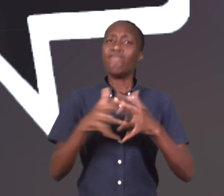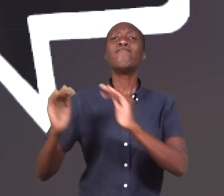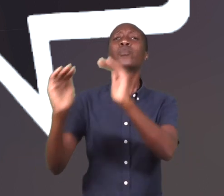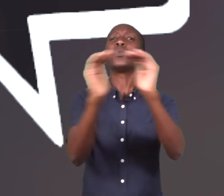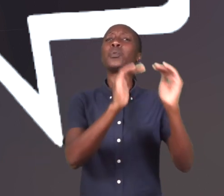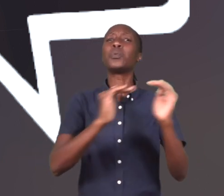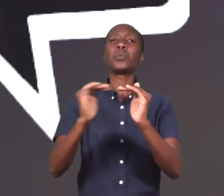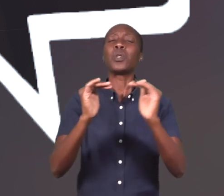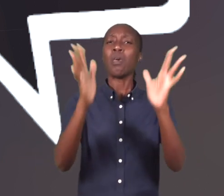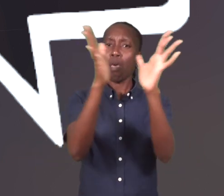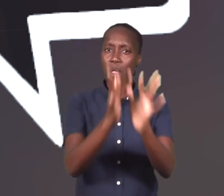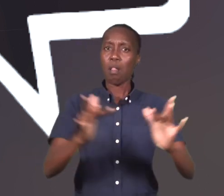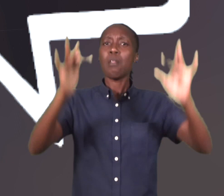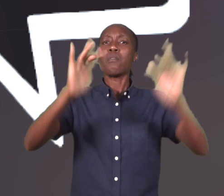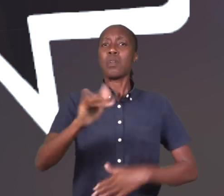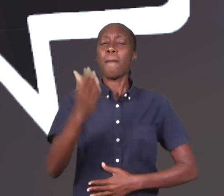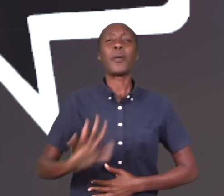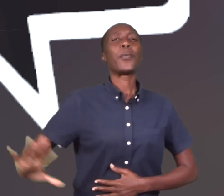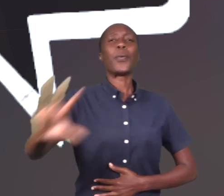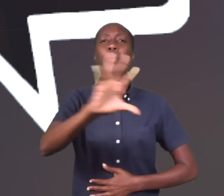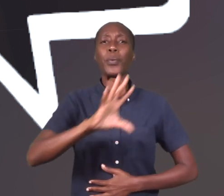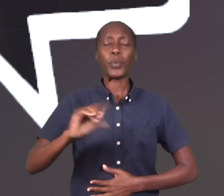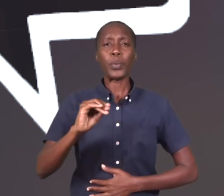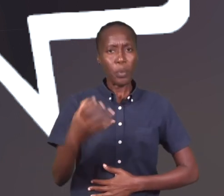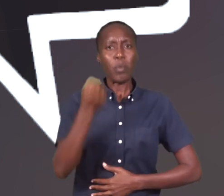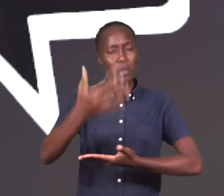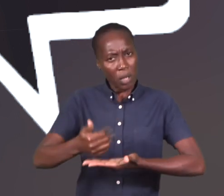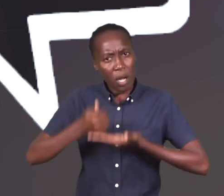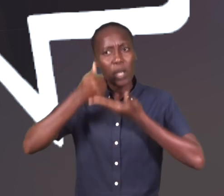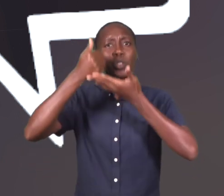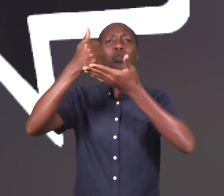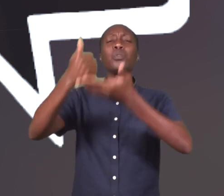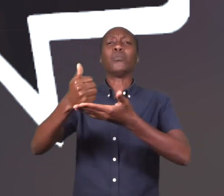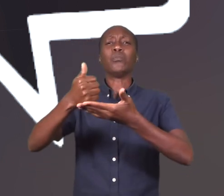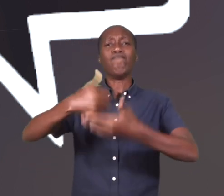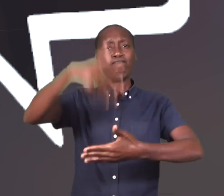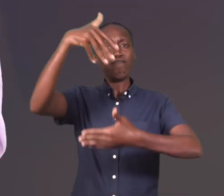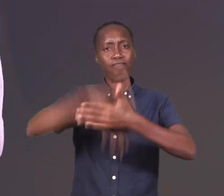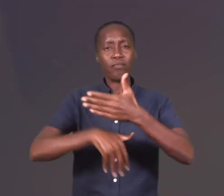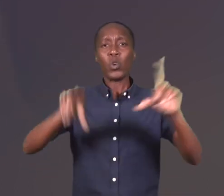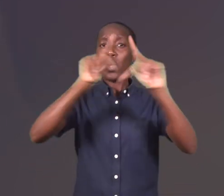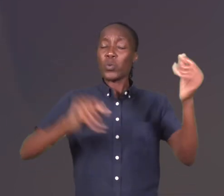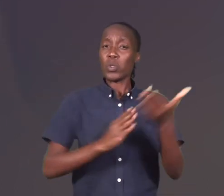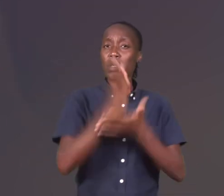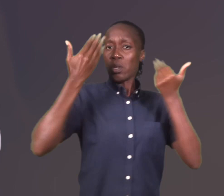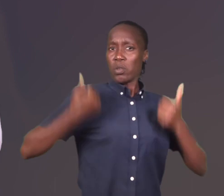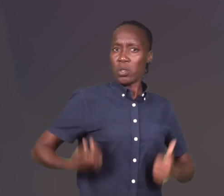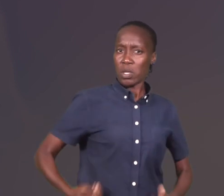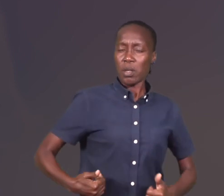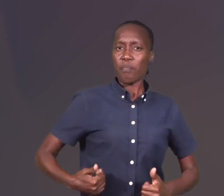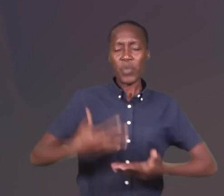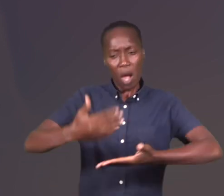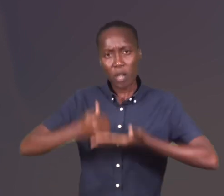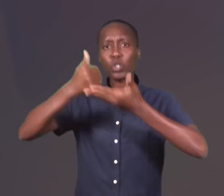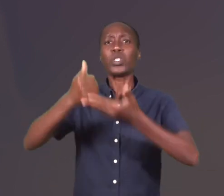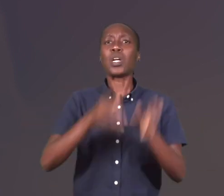é essencial para garantir uma sociedade mais justa, igualitária e democrática para todos. Sua cobertura pode